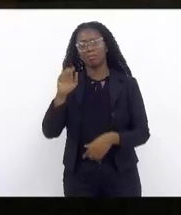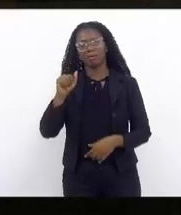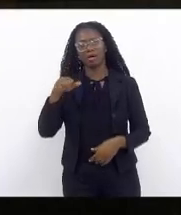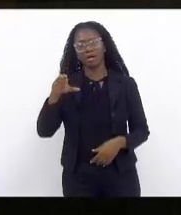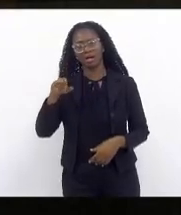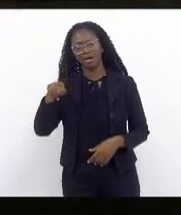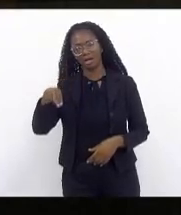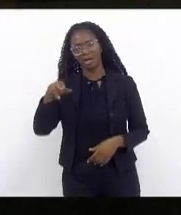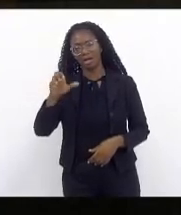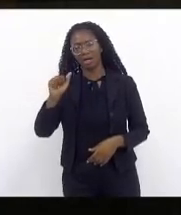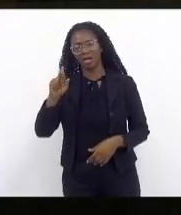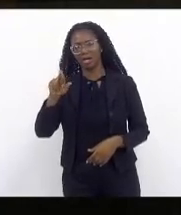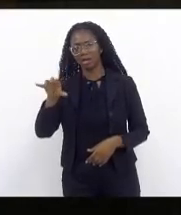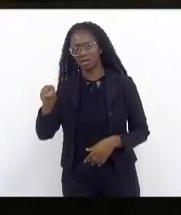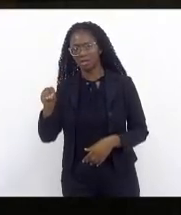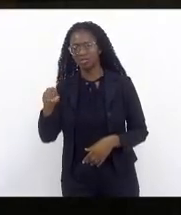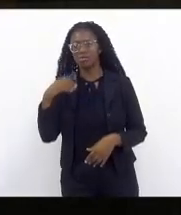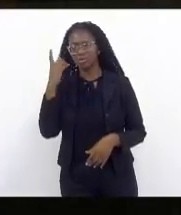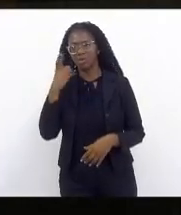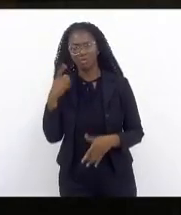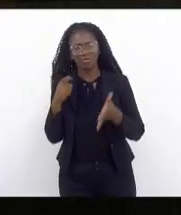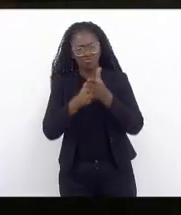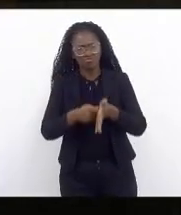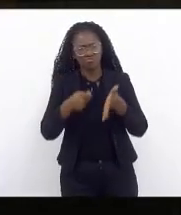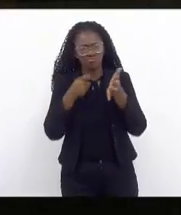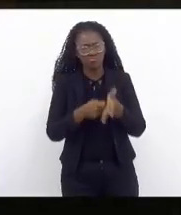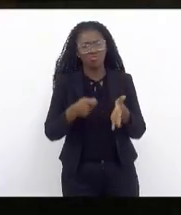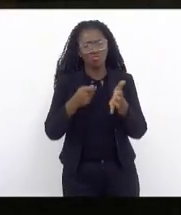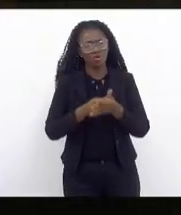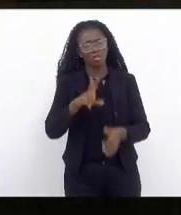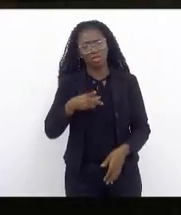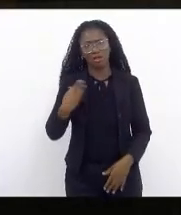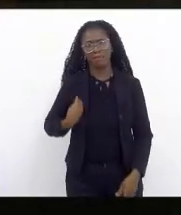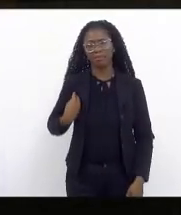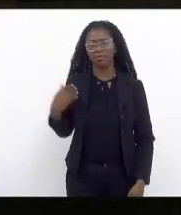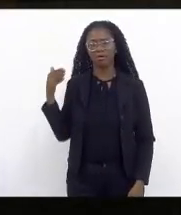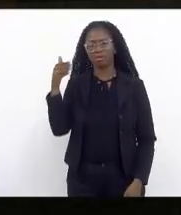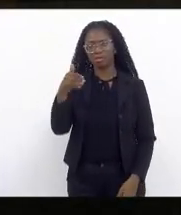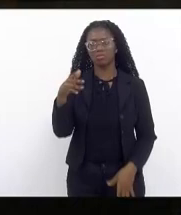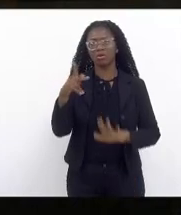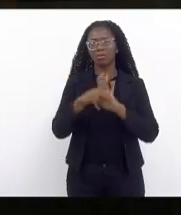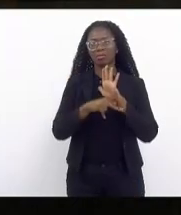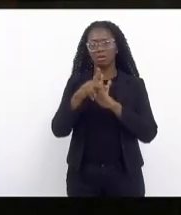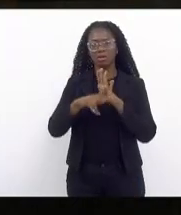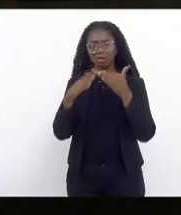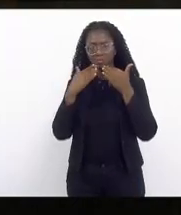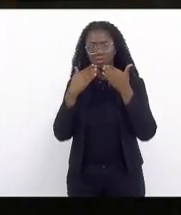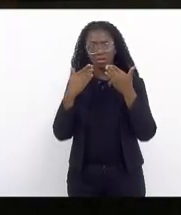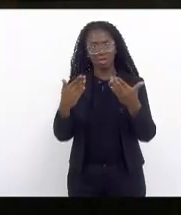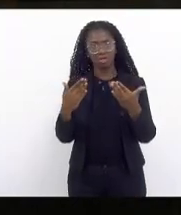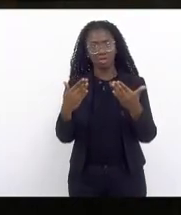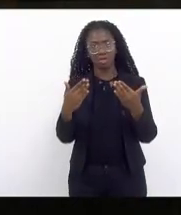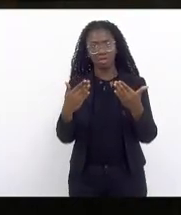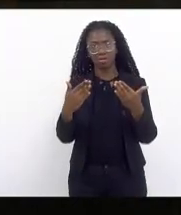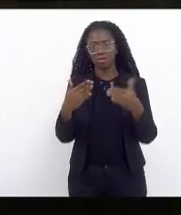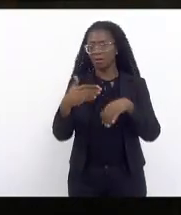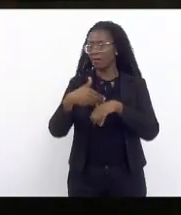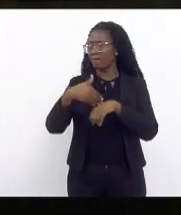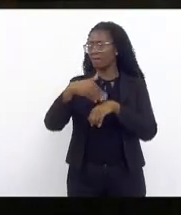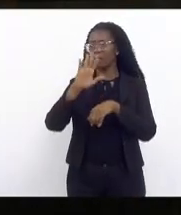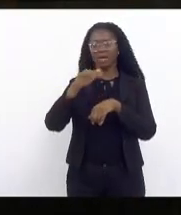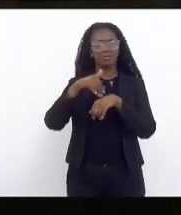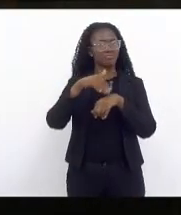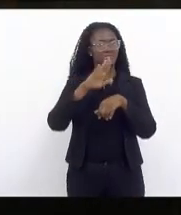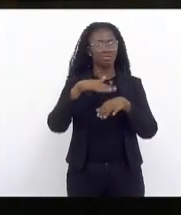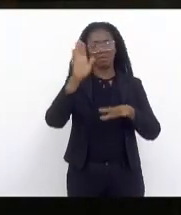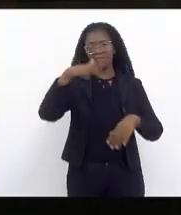defensor daquela região esteve presente o projeto que for apresentado é muito maior do que pintura